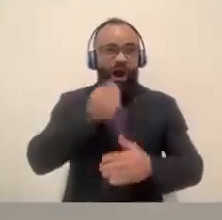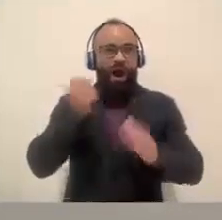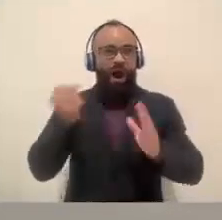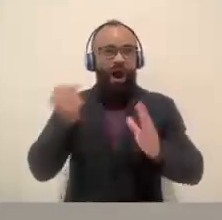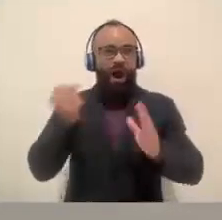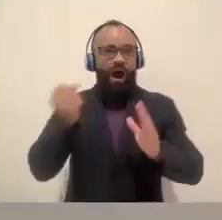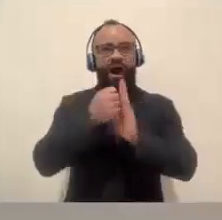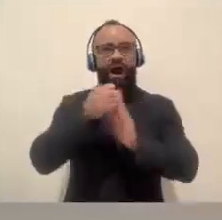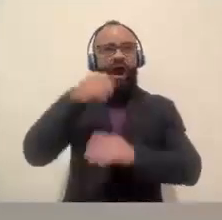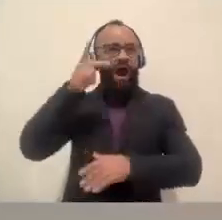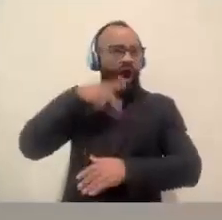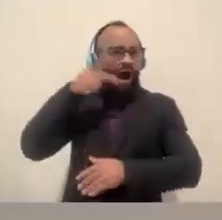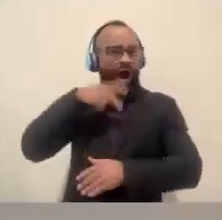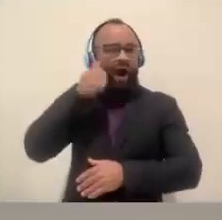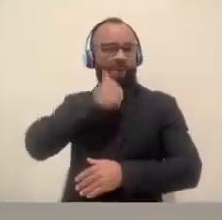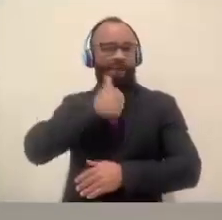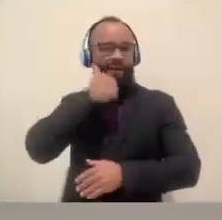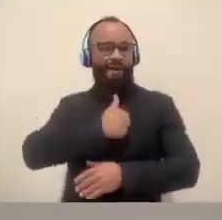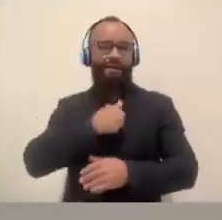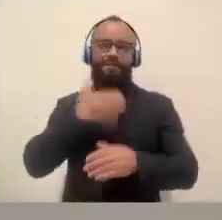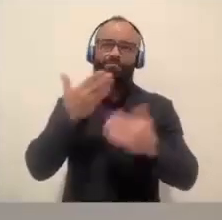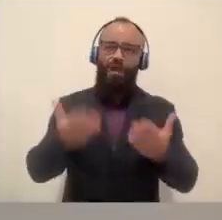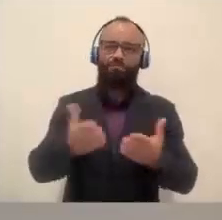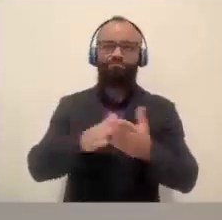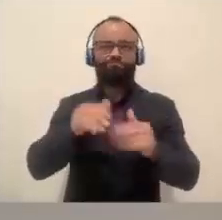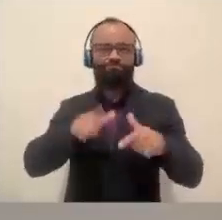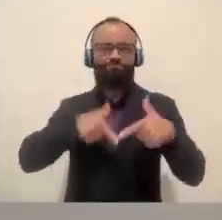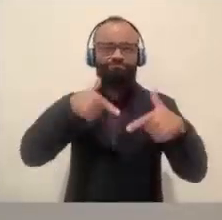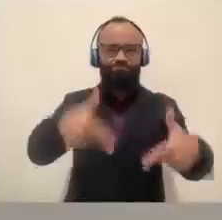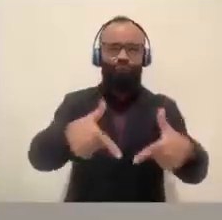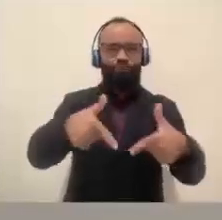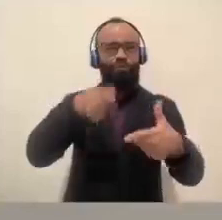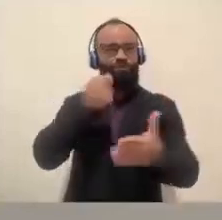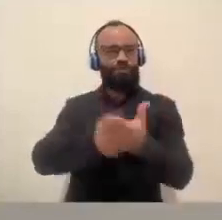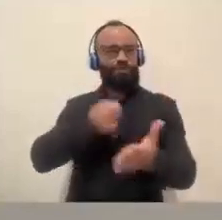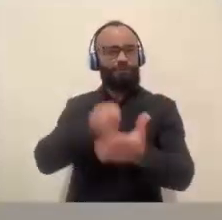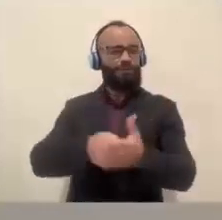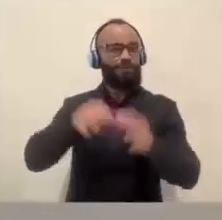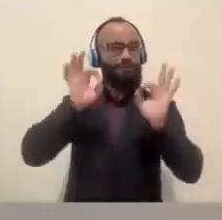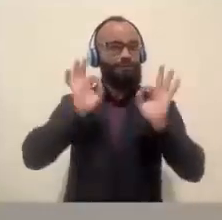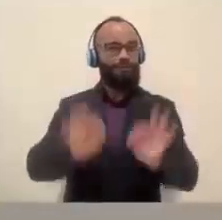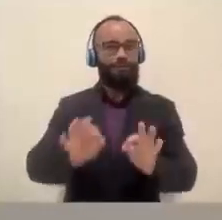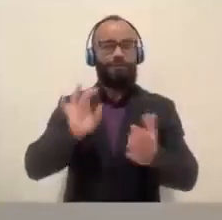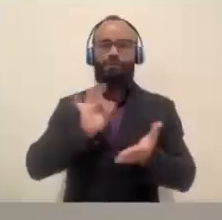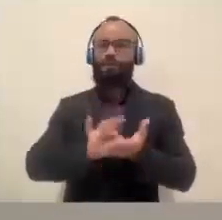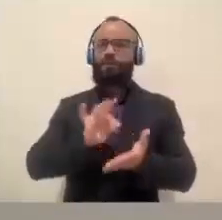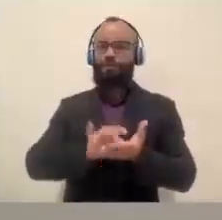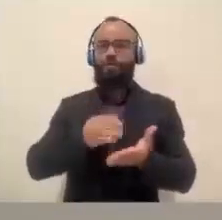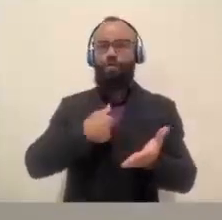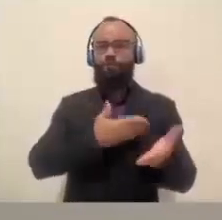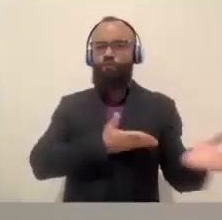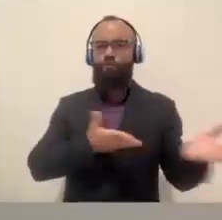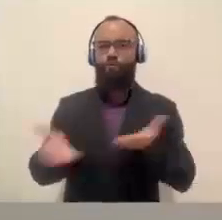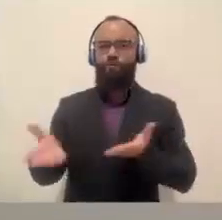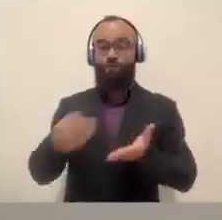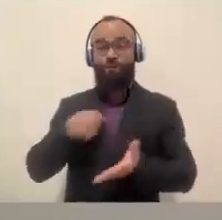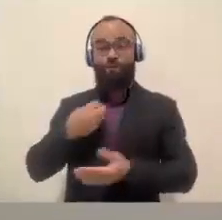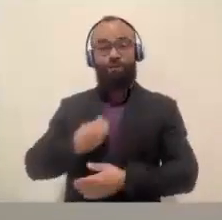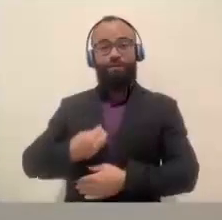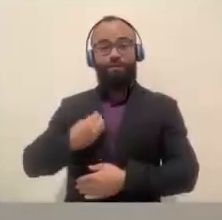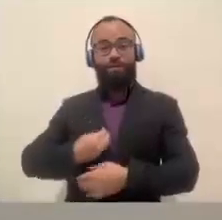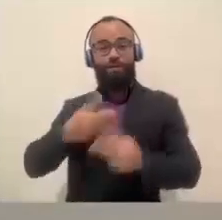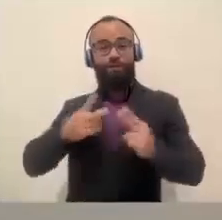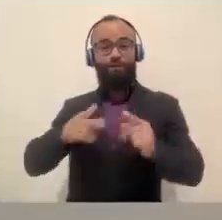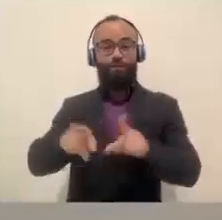vamos fazer essa luta de verdade, e quero também registrar que fui convidada a participar por ser autora do projeto